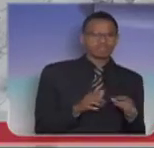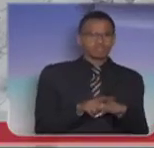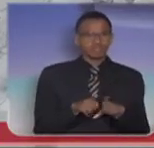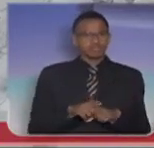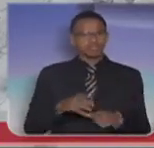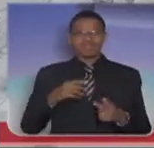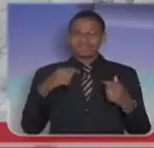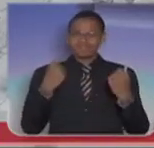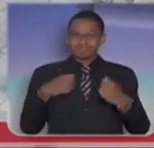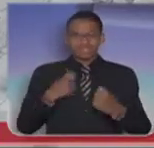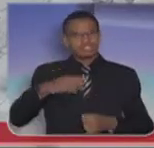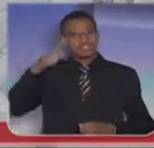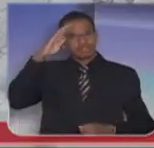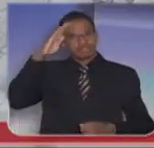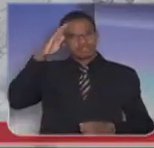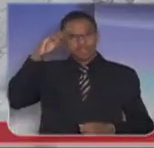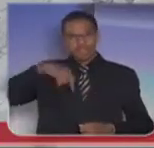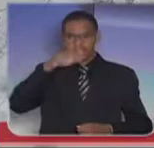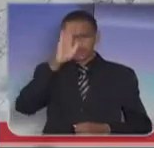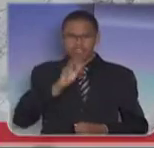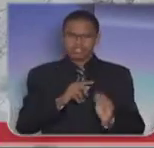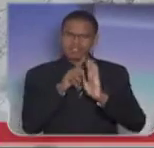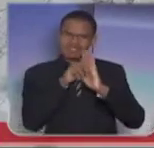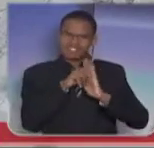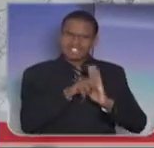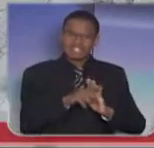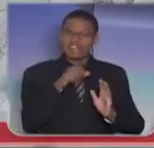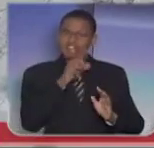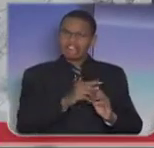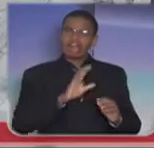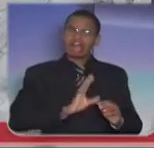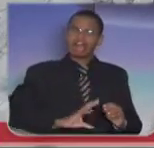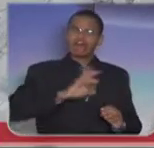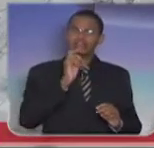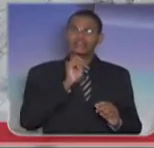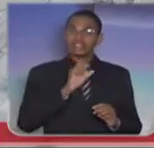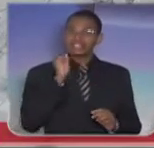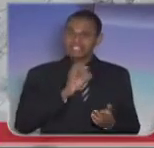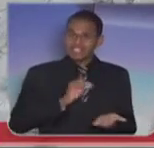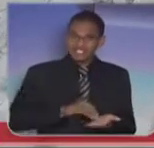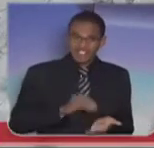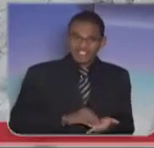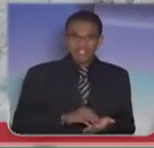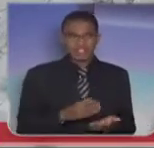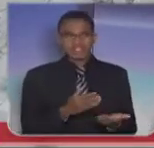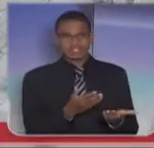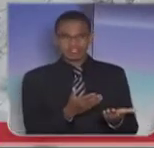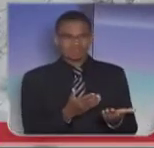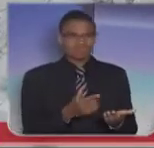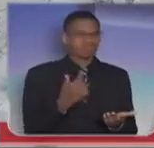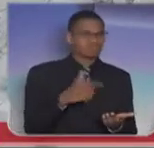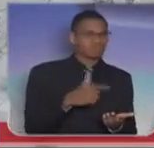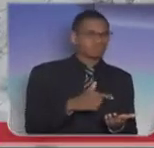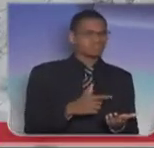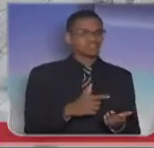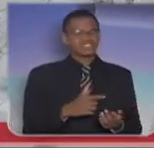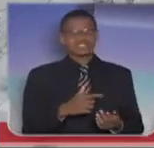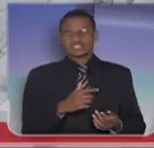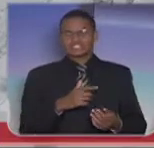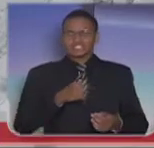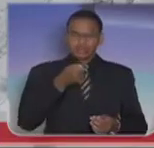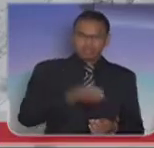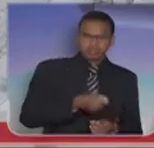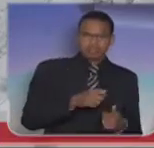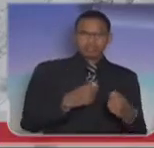aconteceu, se houve alguma falha, que haja a punição, se não houve, se foi coisa do treinamento, que infelizmente